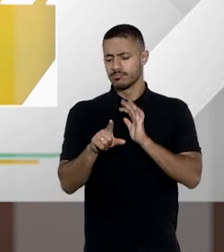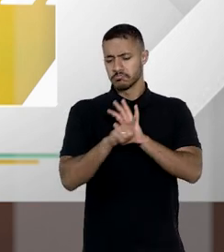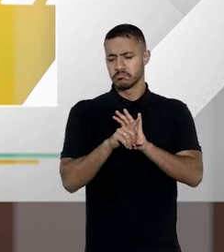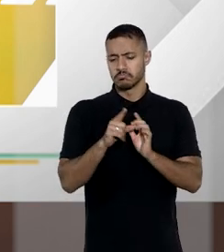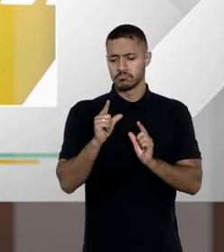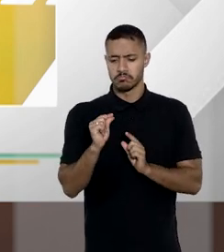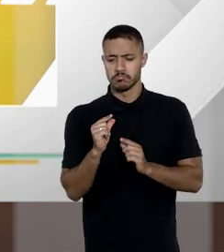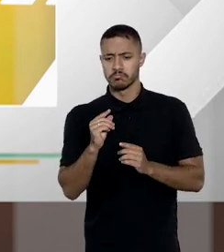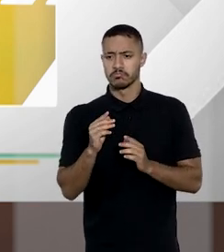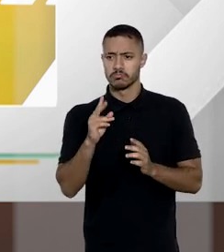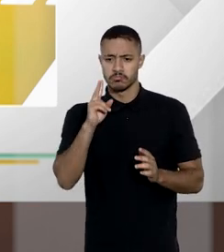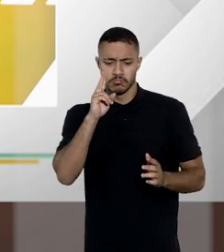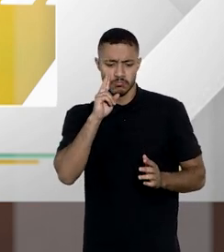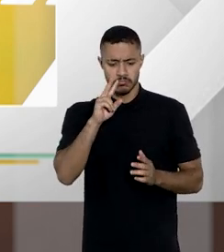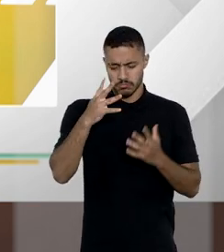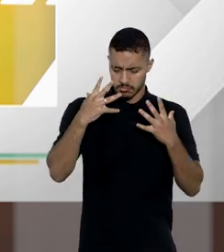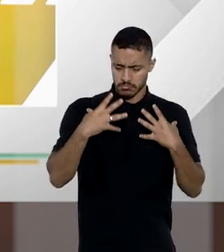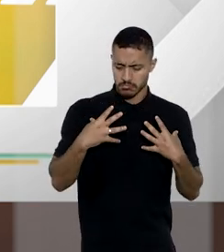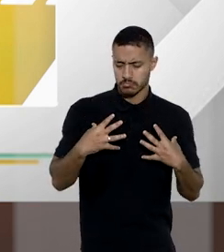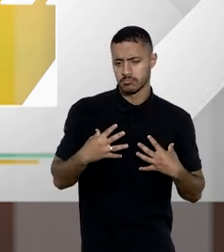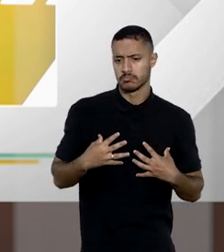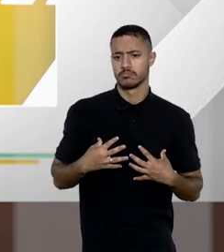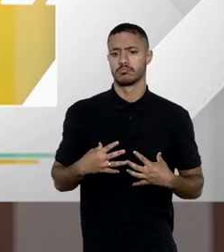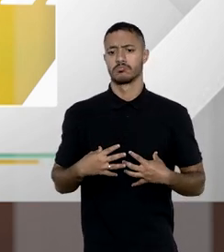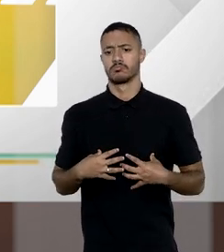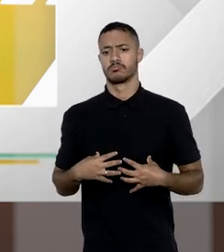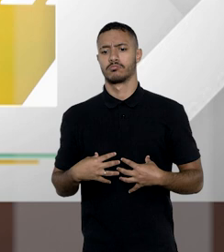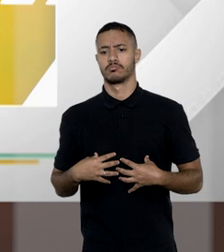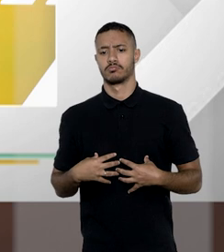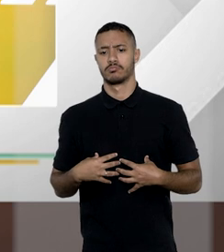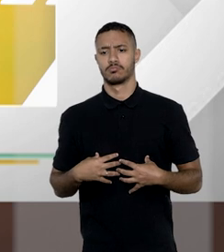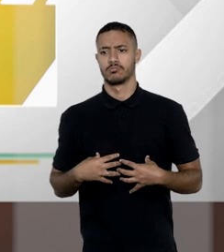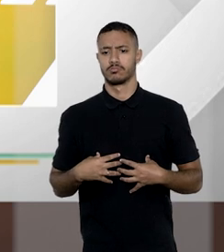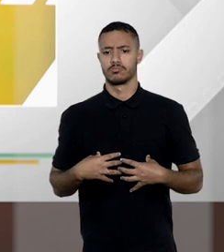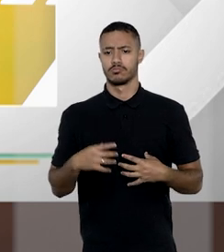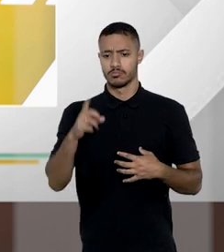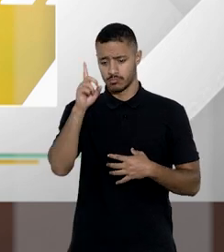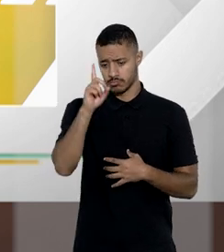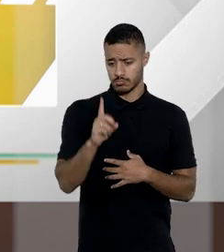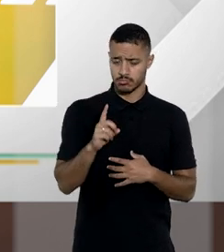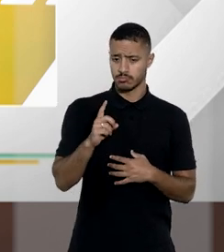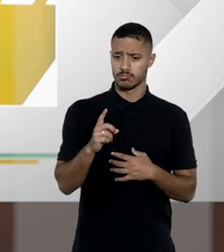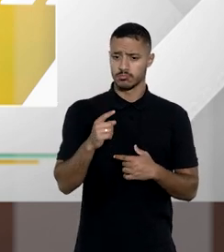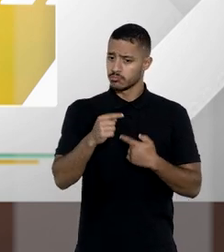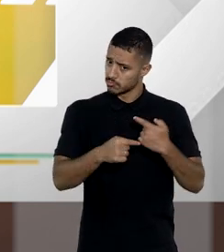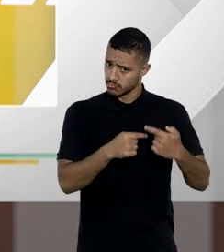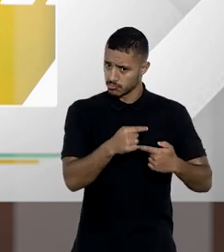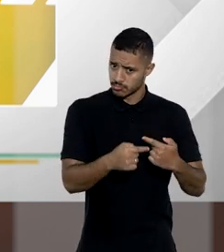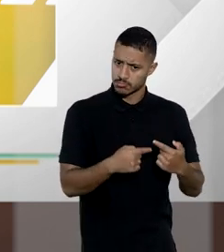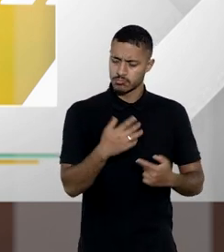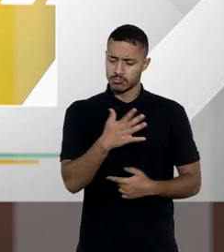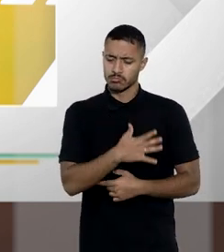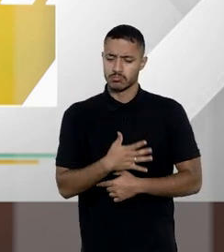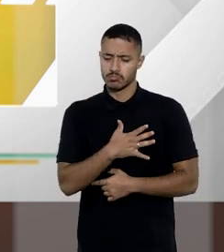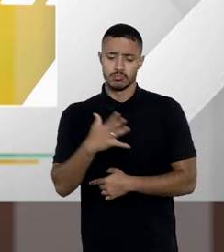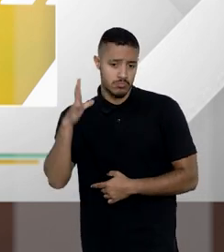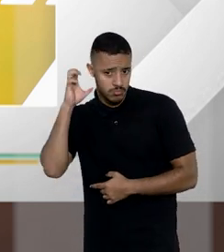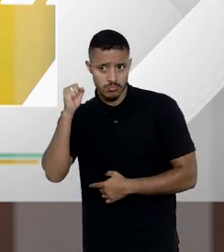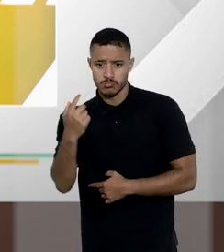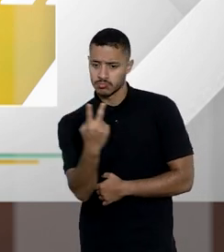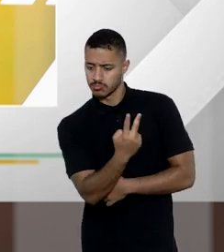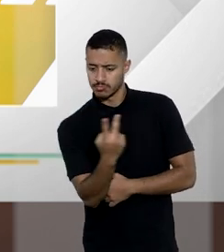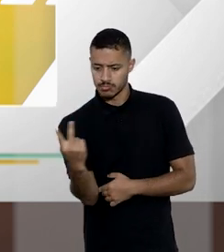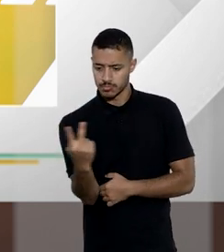doutrina vem aos poucos definindo um corpo digamos assim para esse acervo no âmbito do direito sucessório eu gostaria de